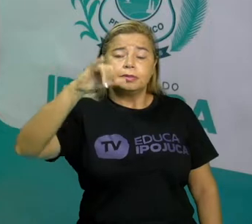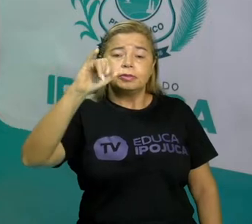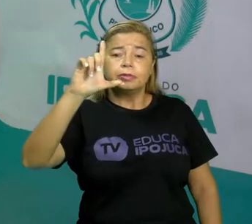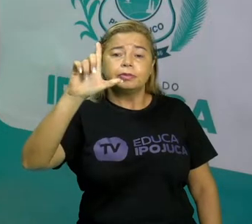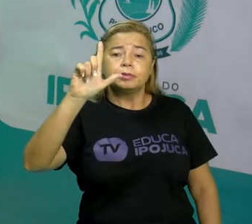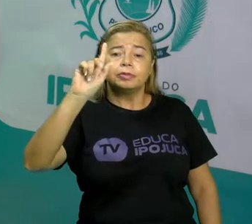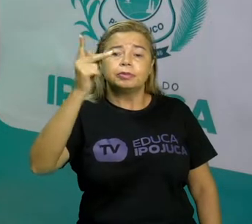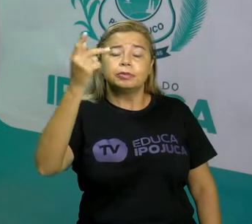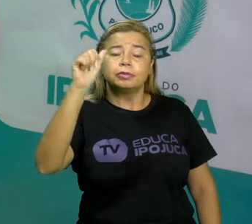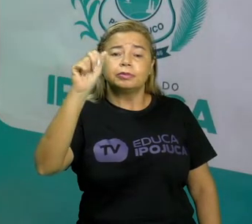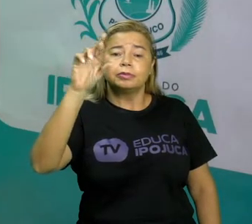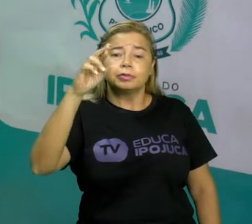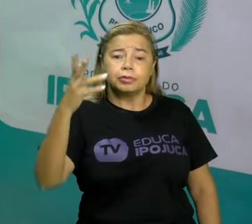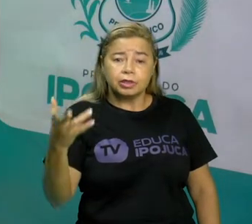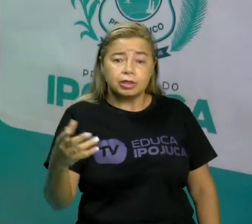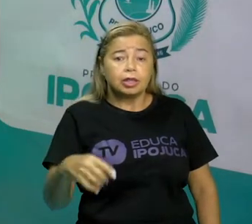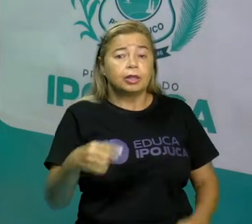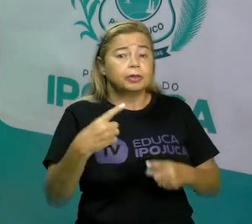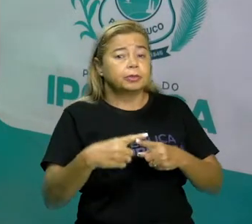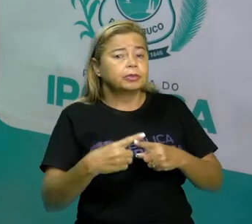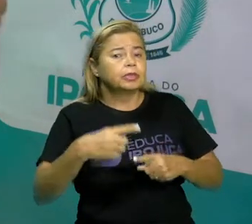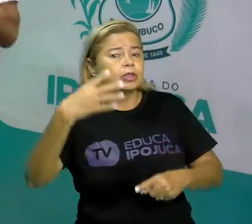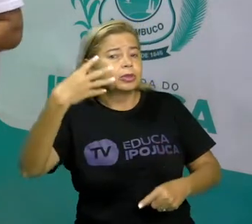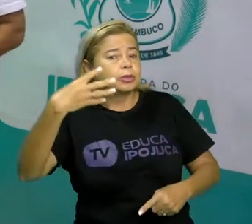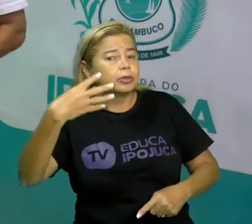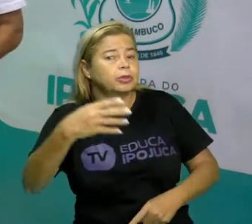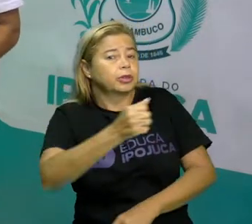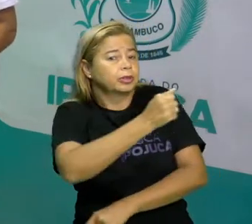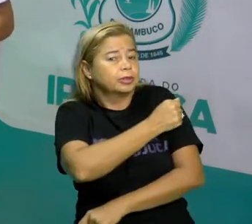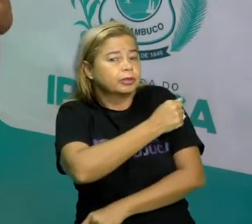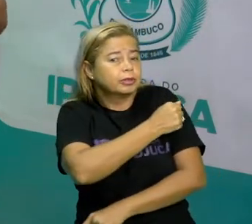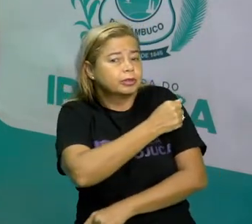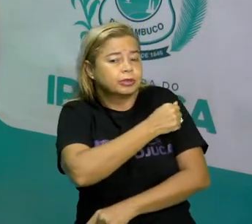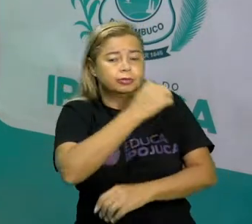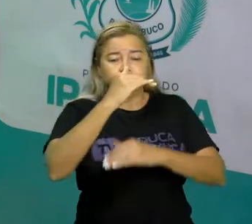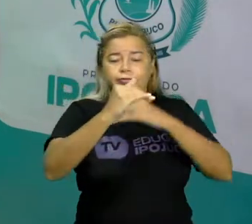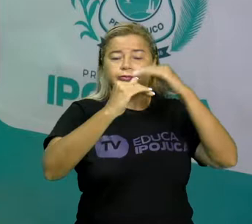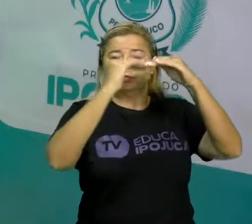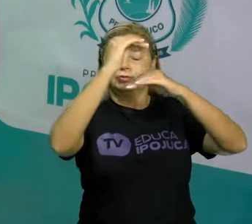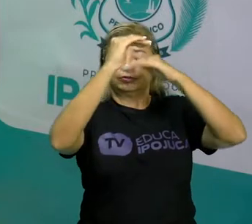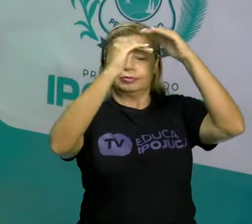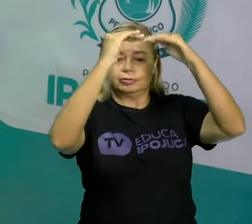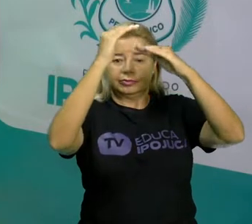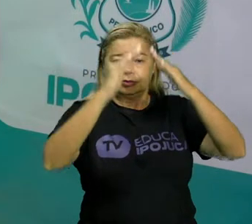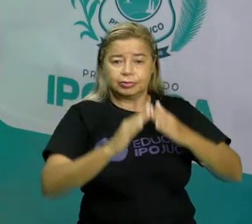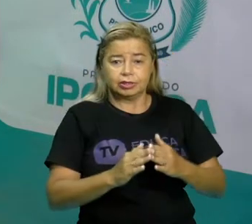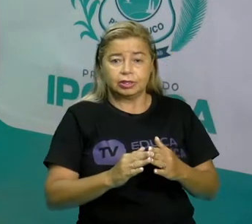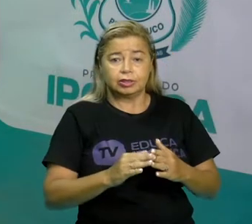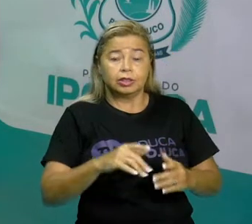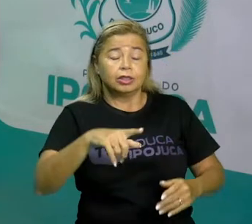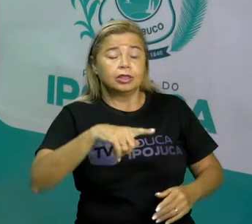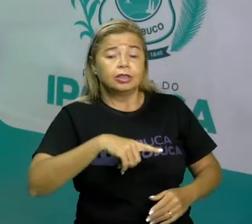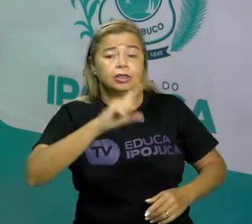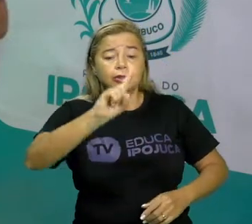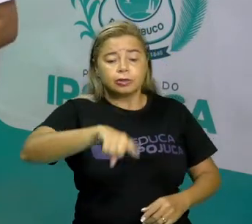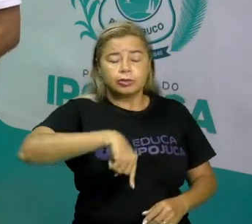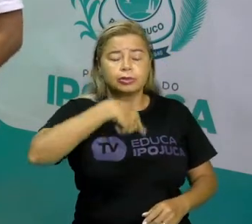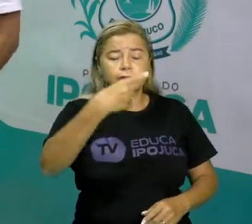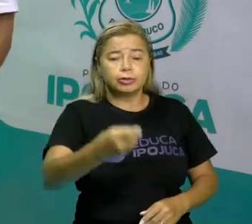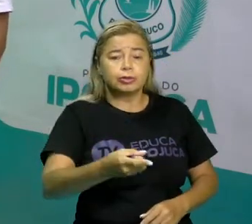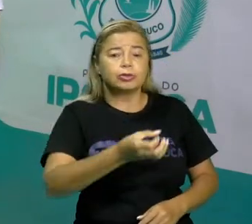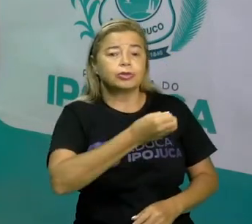você, e vai aprendendo cada vez mais. Vamos observar outros números que nós podemos formar